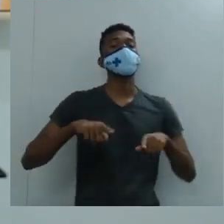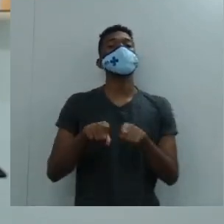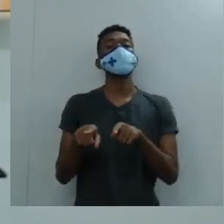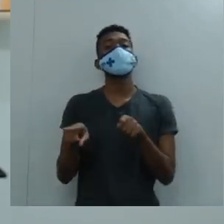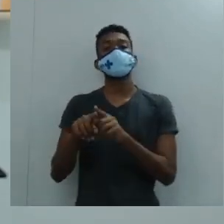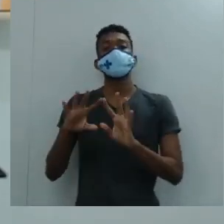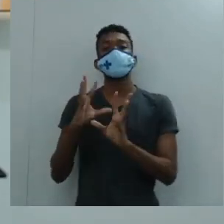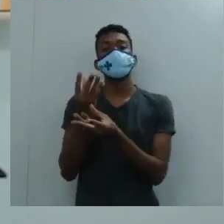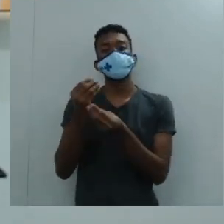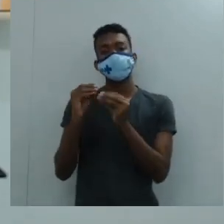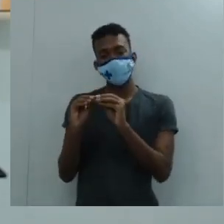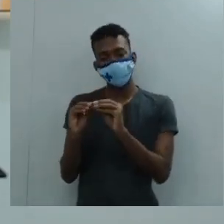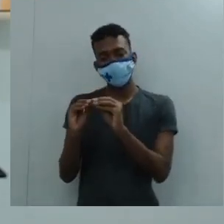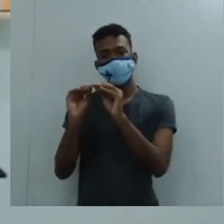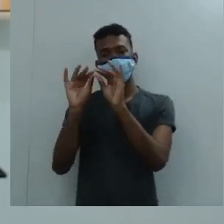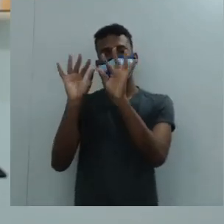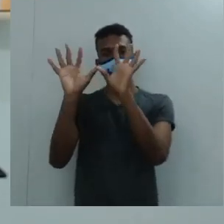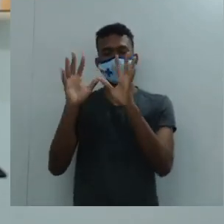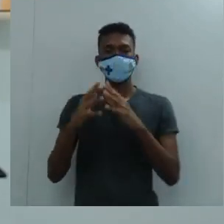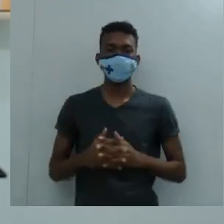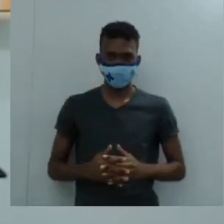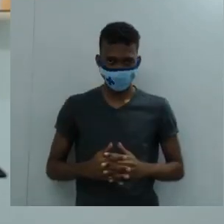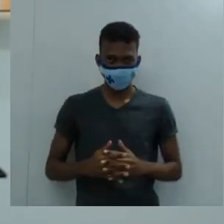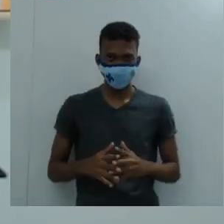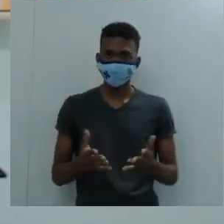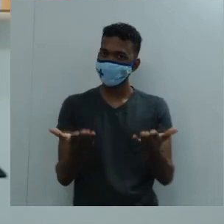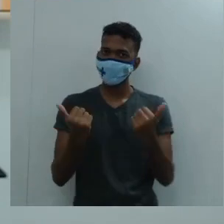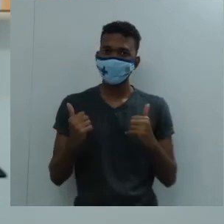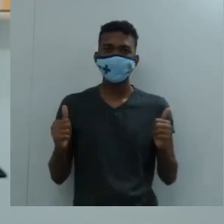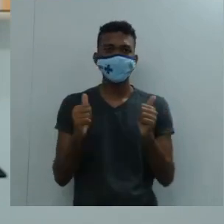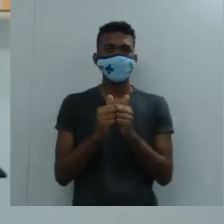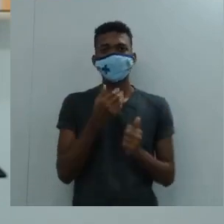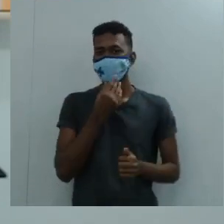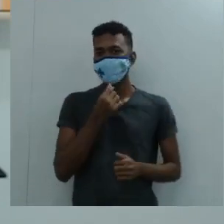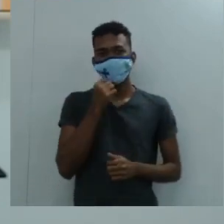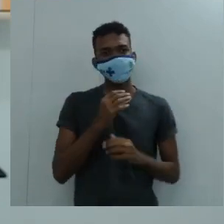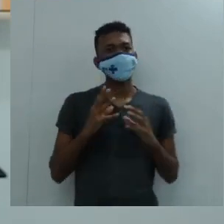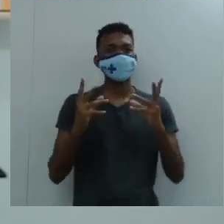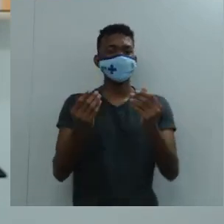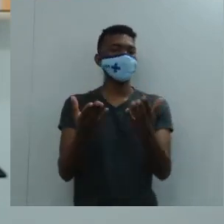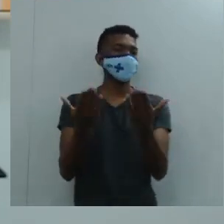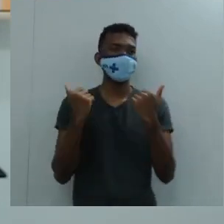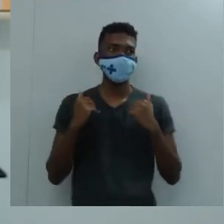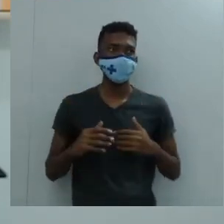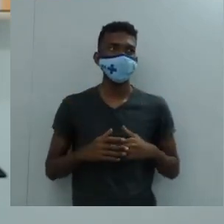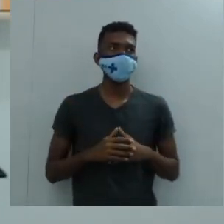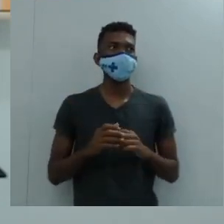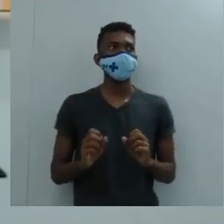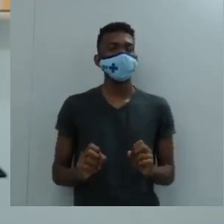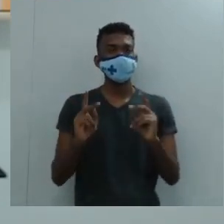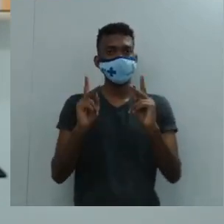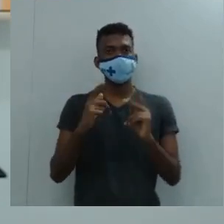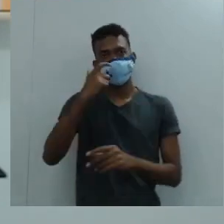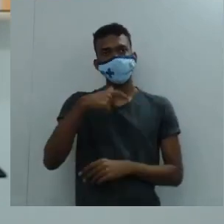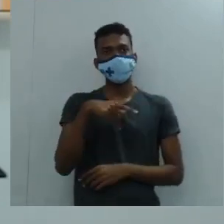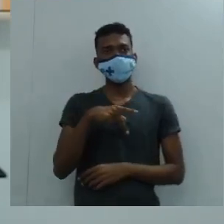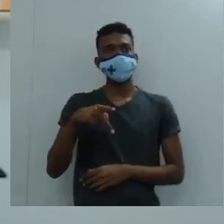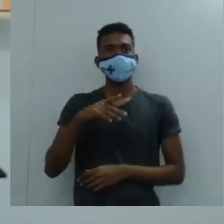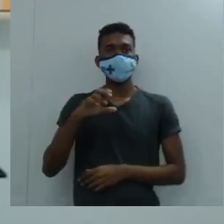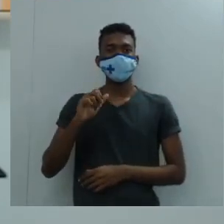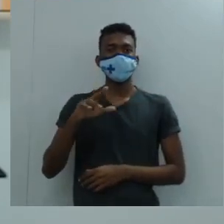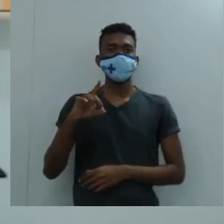o renascimento. Vamos lá pessoal, vamos lá amiguinho, vamos lá amiguinha, ok? Então o professor Cláudio